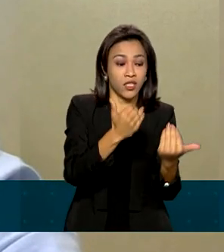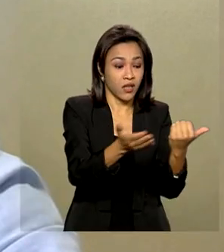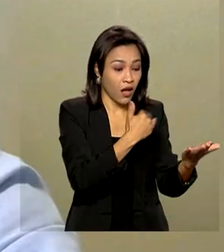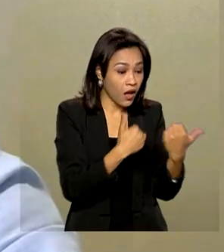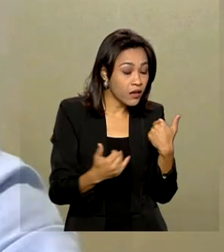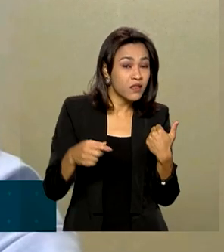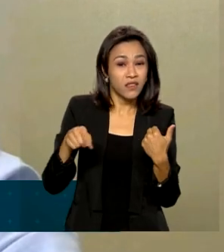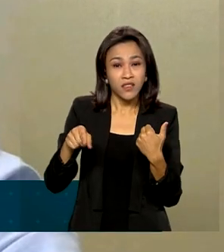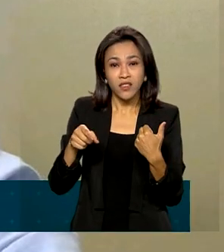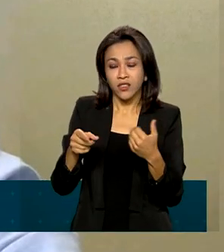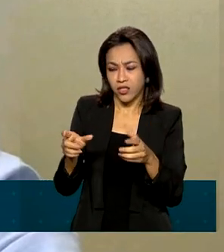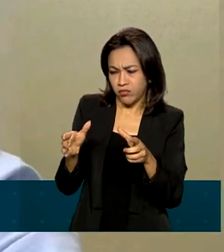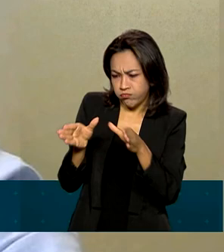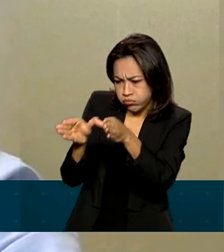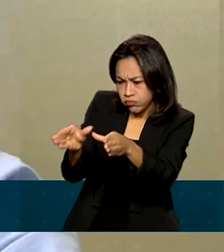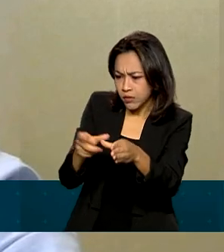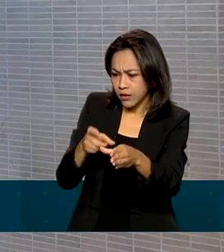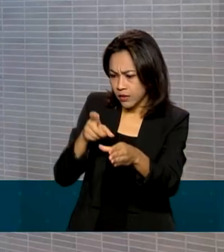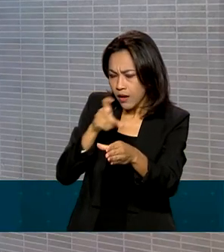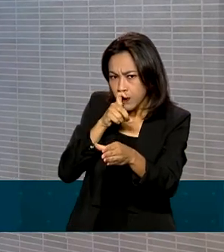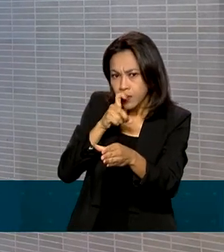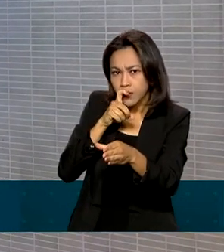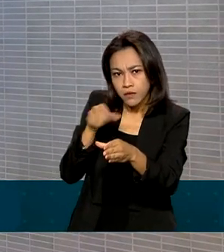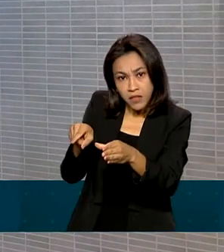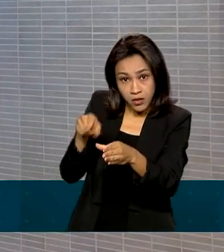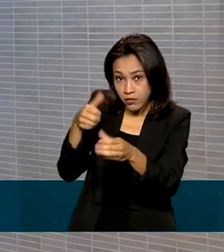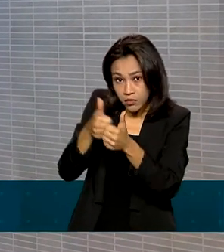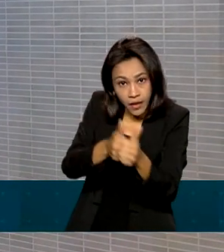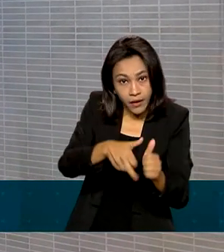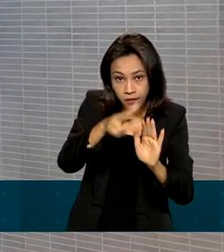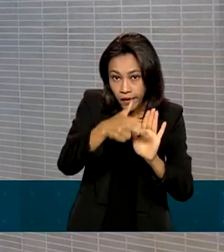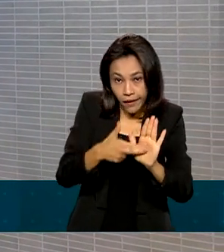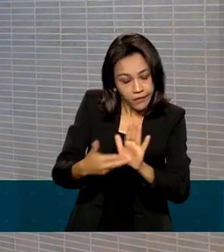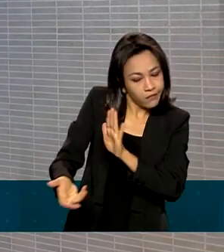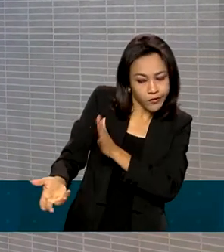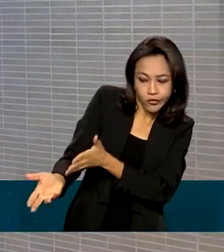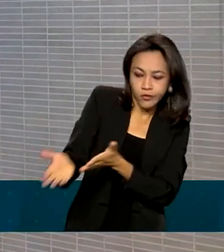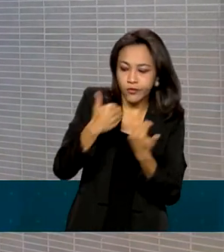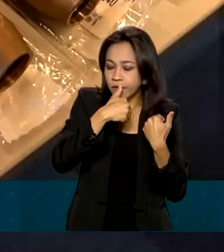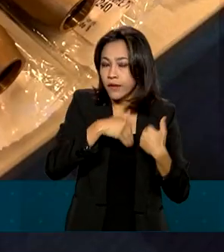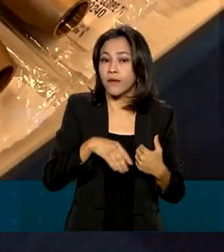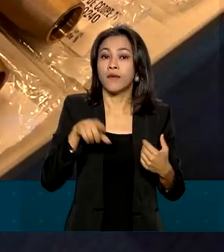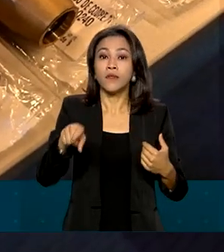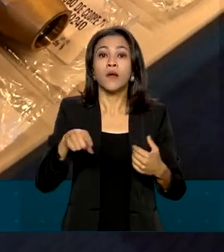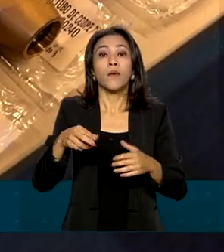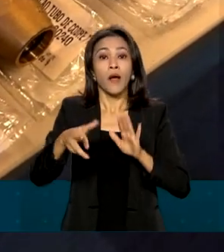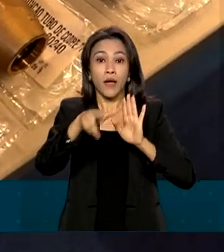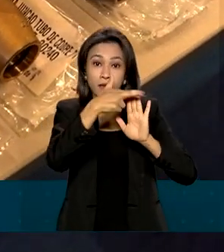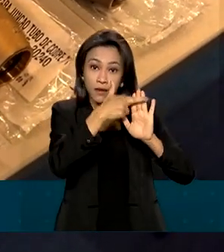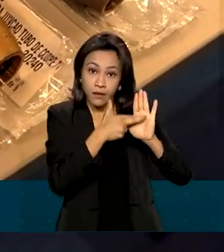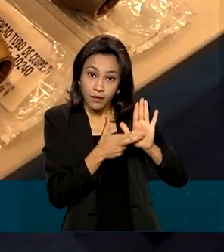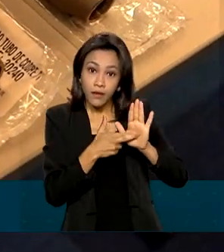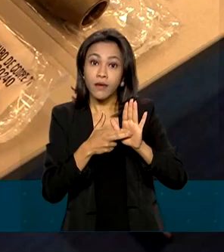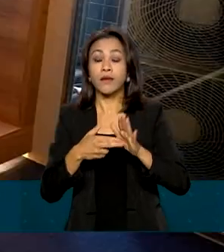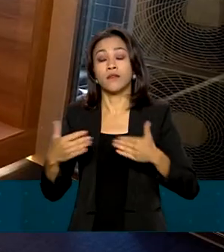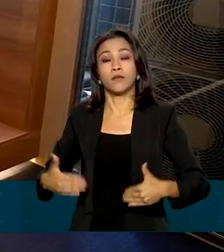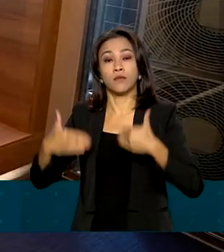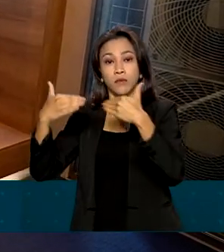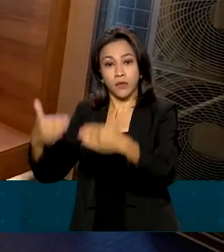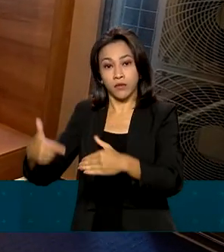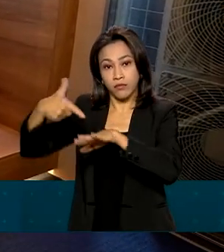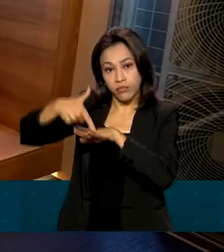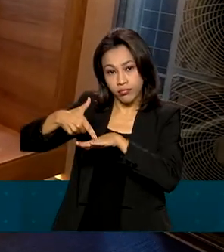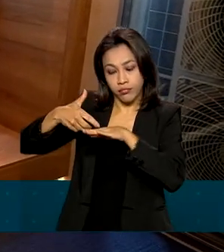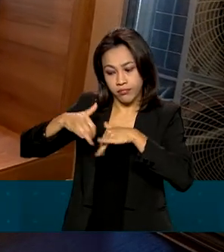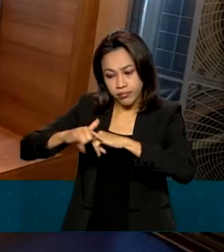não obedecerem a esta resolução. A resolução do Ministério de Minas e Energia estabelece a data limite para a